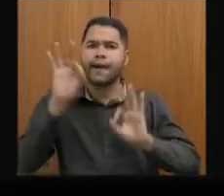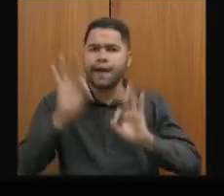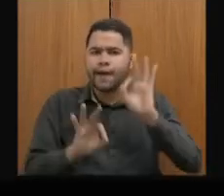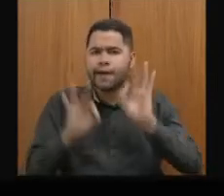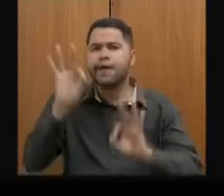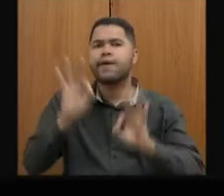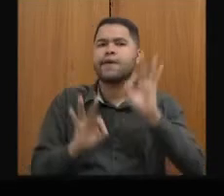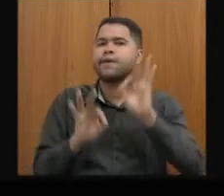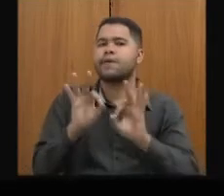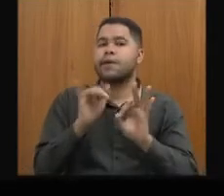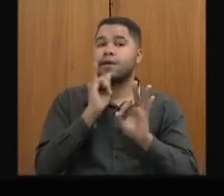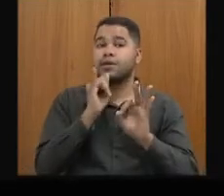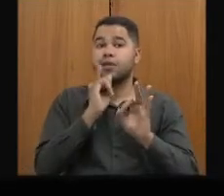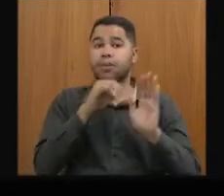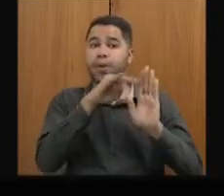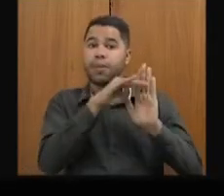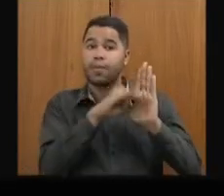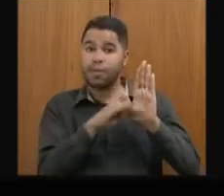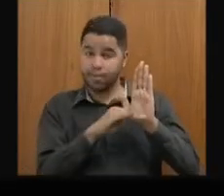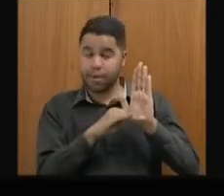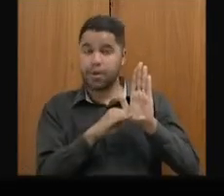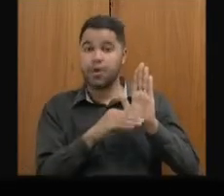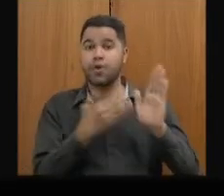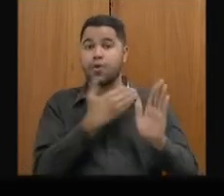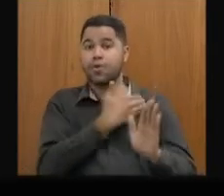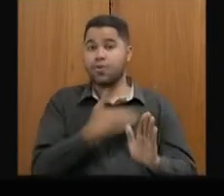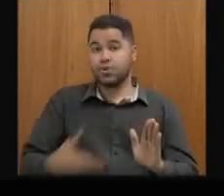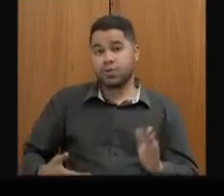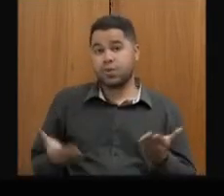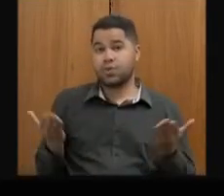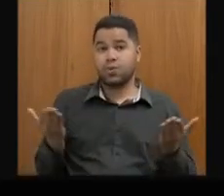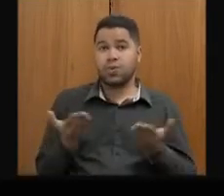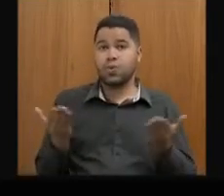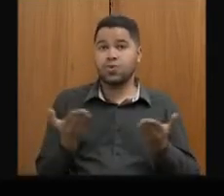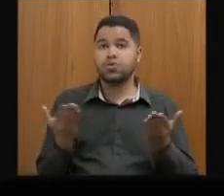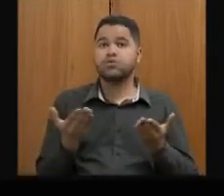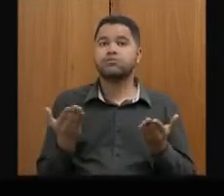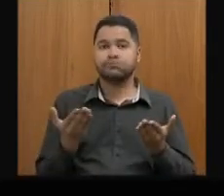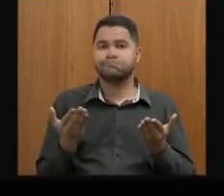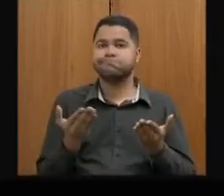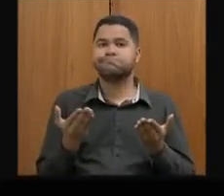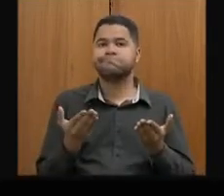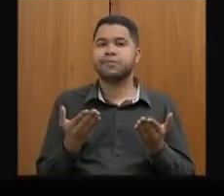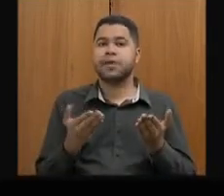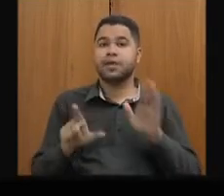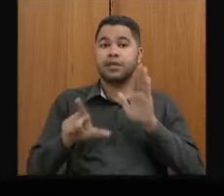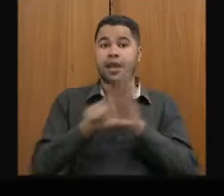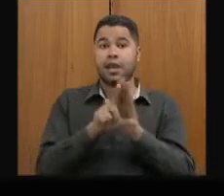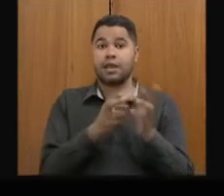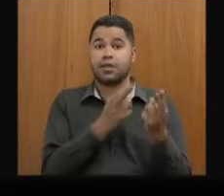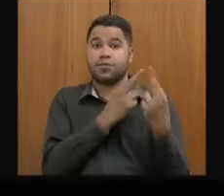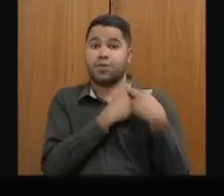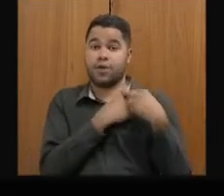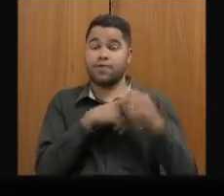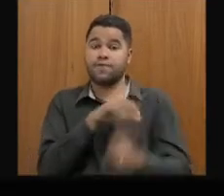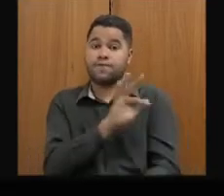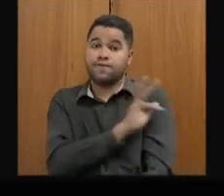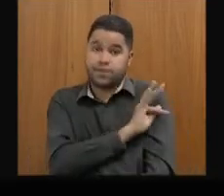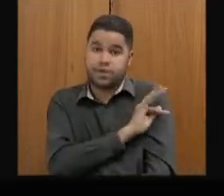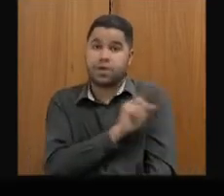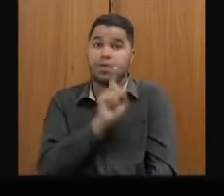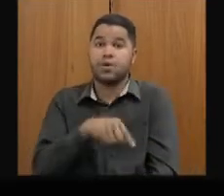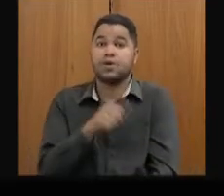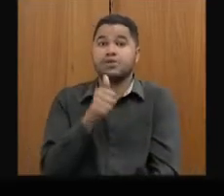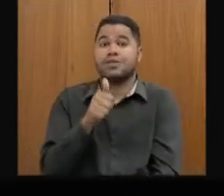a receita corrente líquida, o Estado hoje tem um índice, que é um índice da Lei de Responsabilidade Fiscal, ele tem um índice de